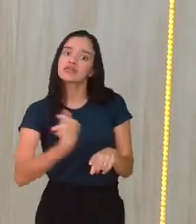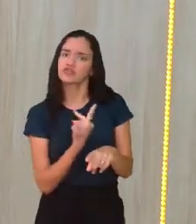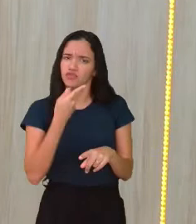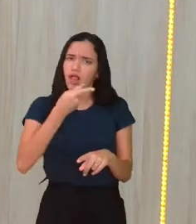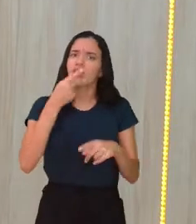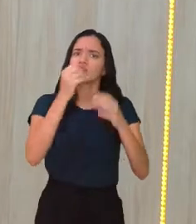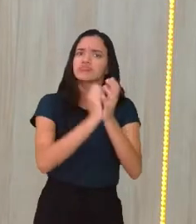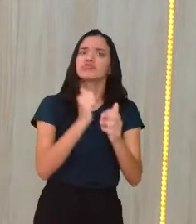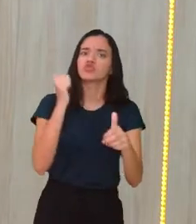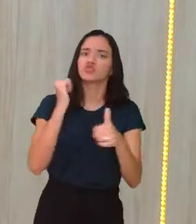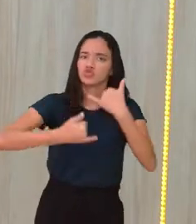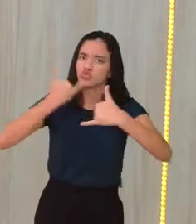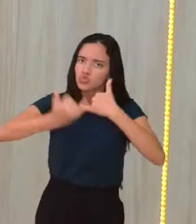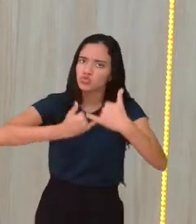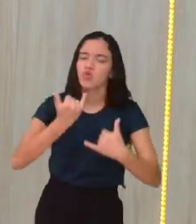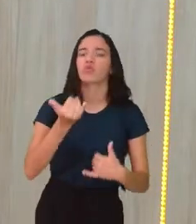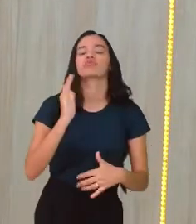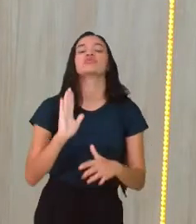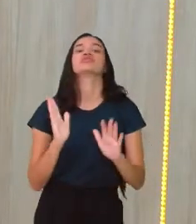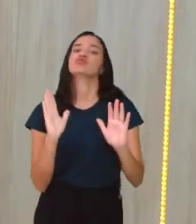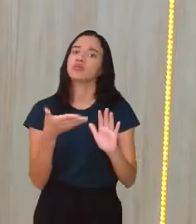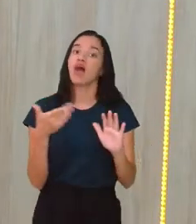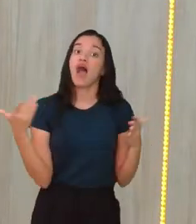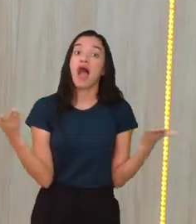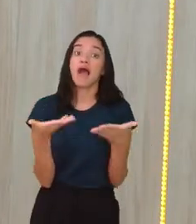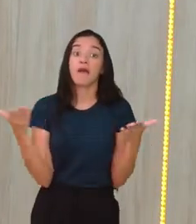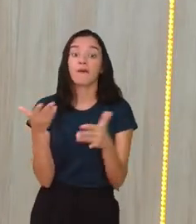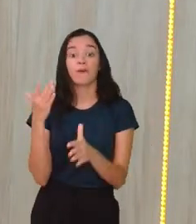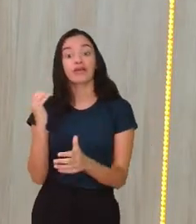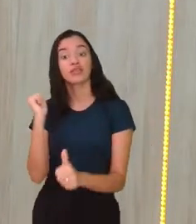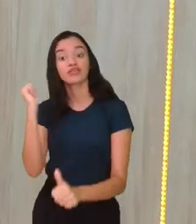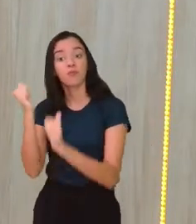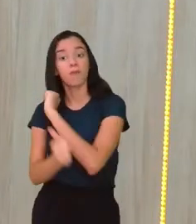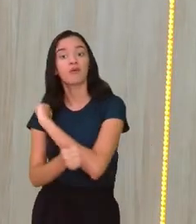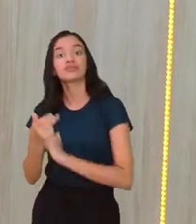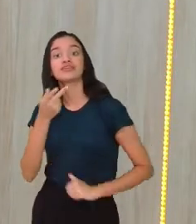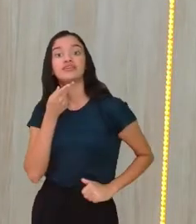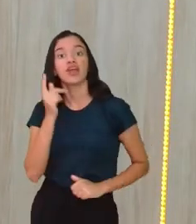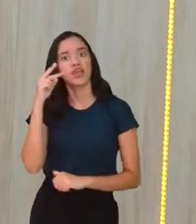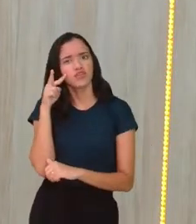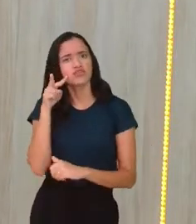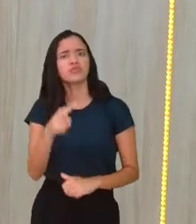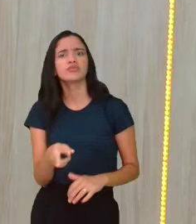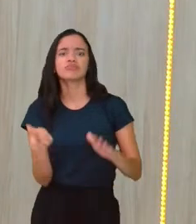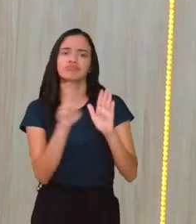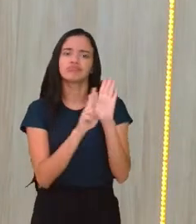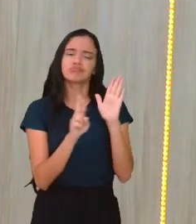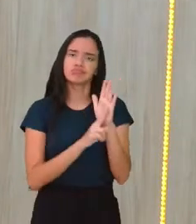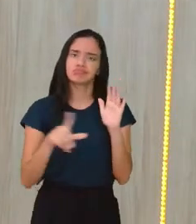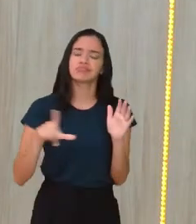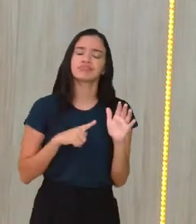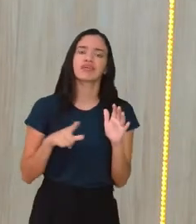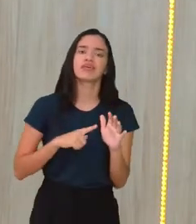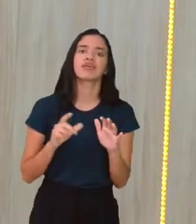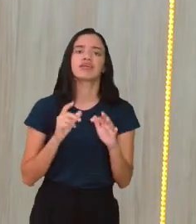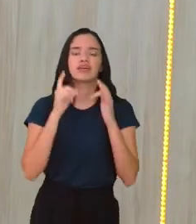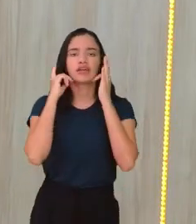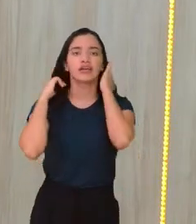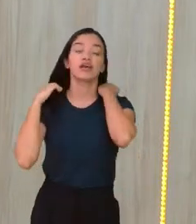e a gente também agora falou sobre esporte e viu que existem regras bem definidas. Então,